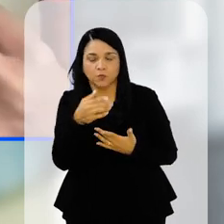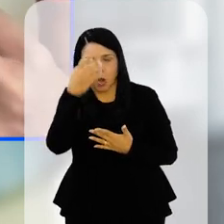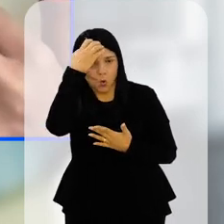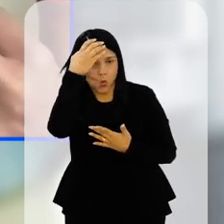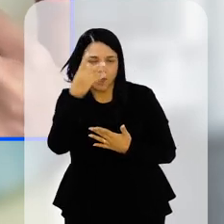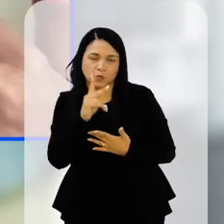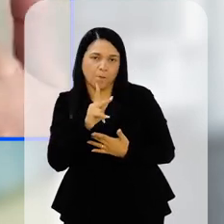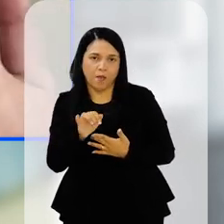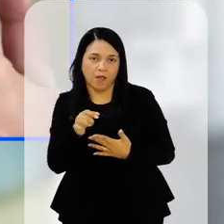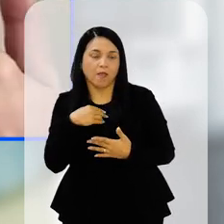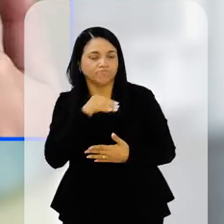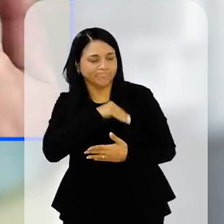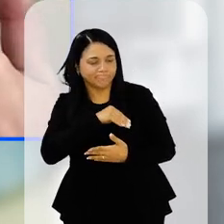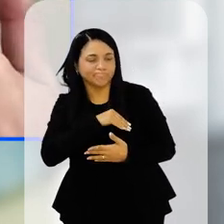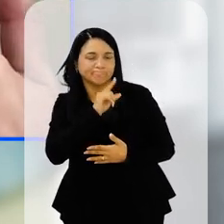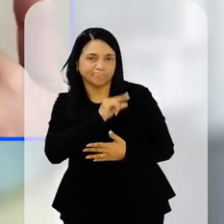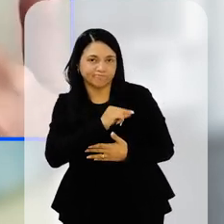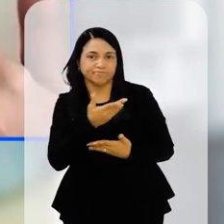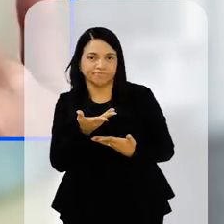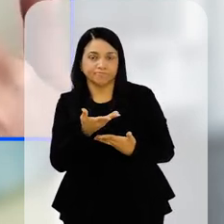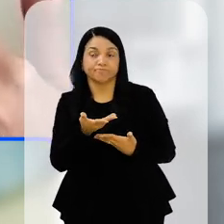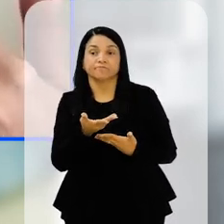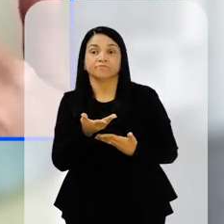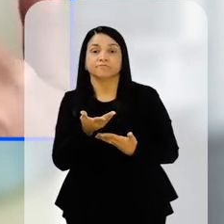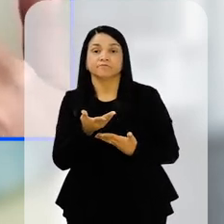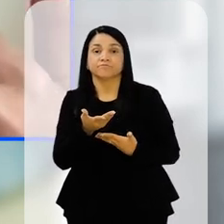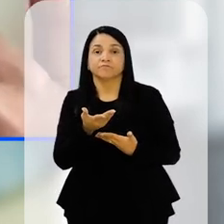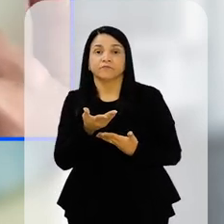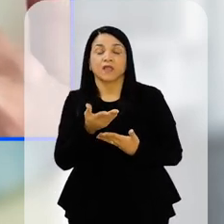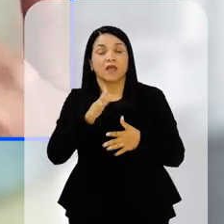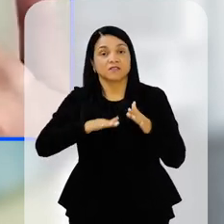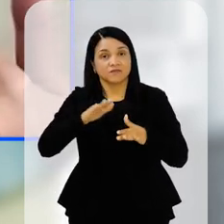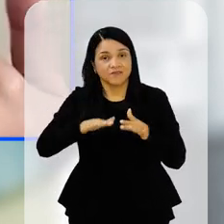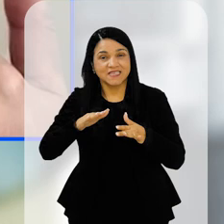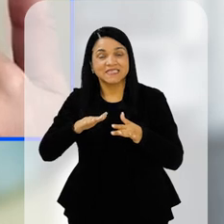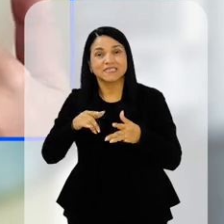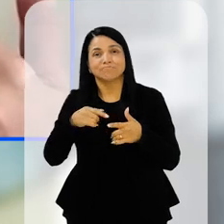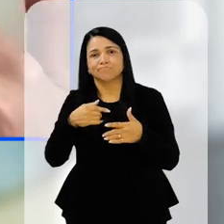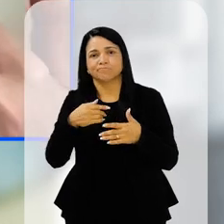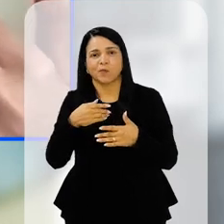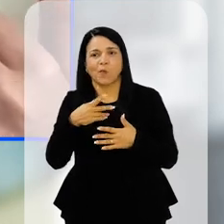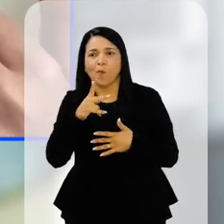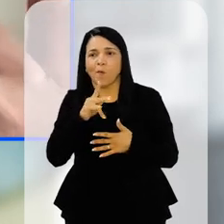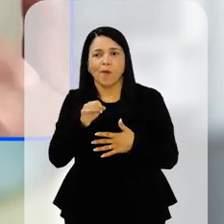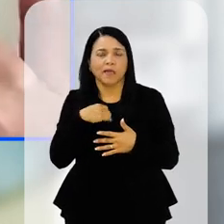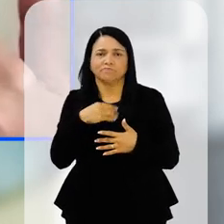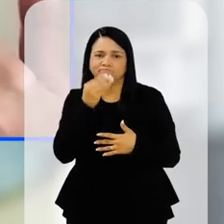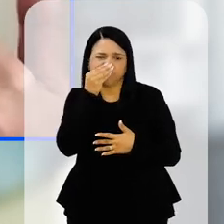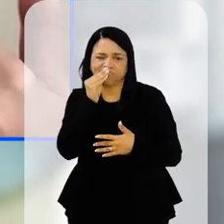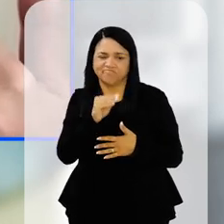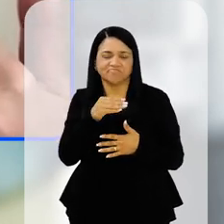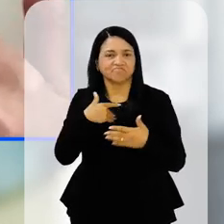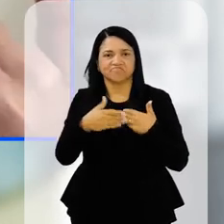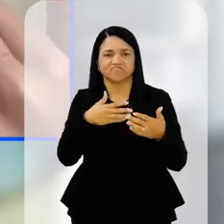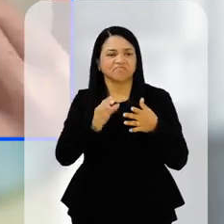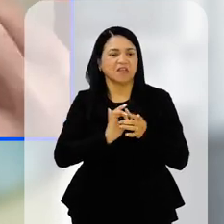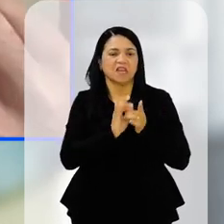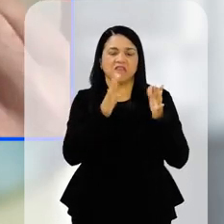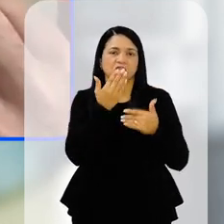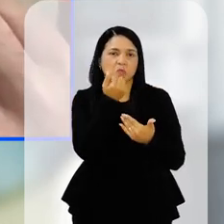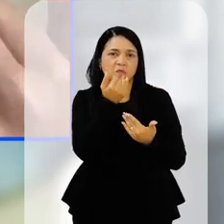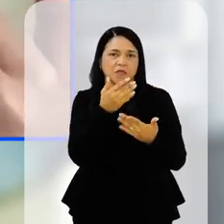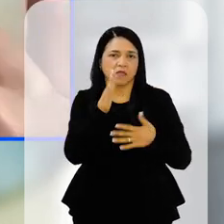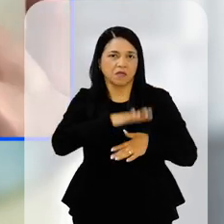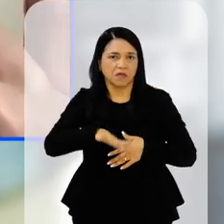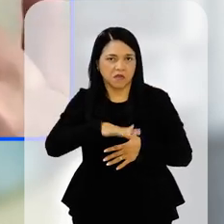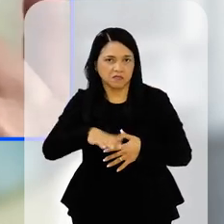aí não é culpa dos pais, é porque realmente é situação difícil, mas muitas vezes os pais não estão nem aí para o que os crianças estão comendo, pode comer